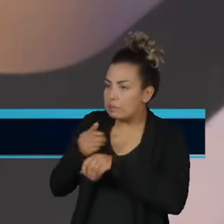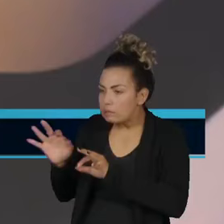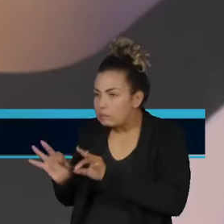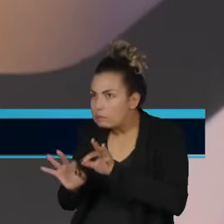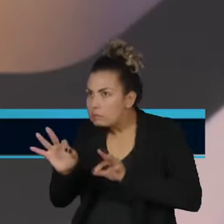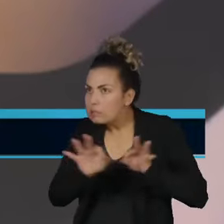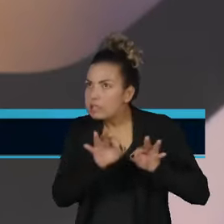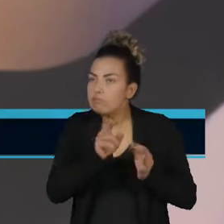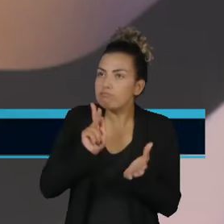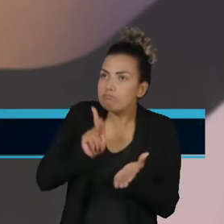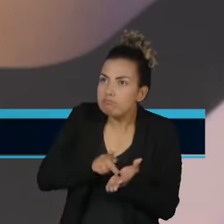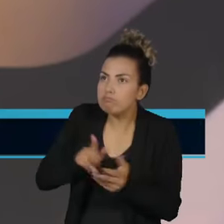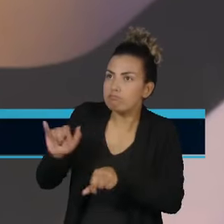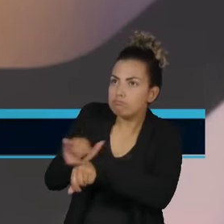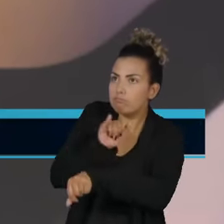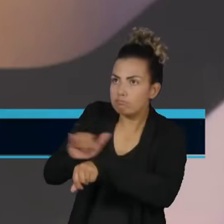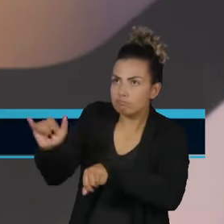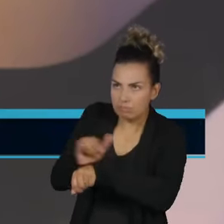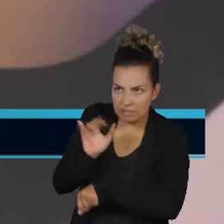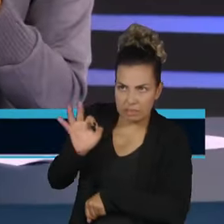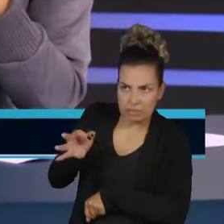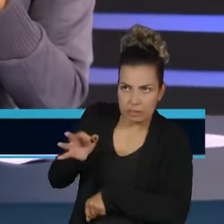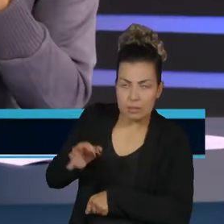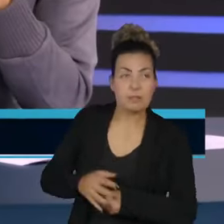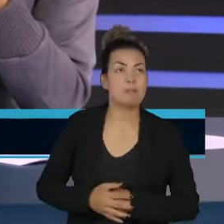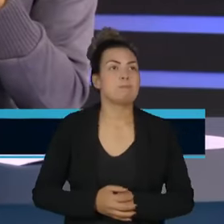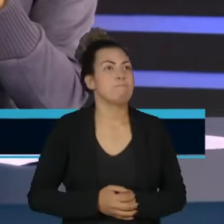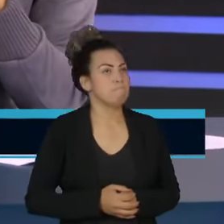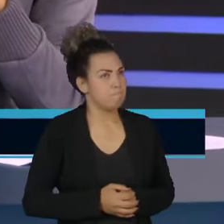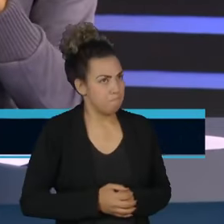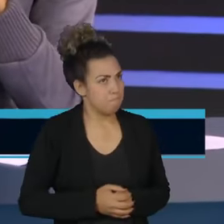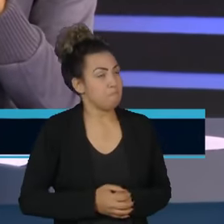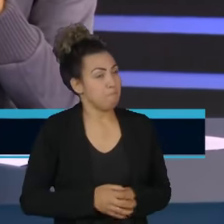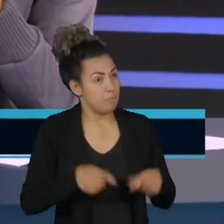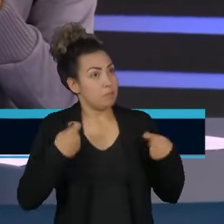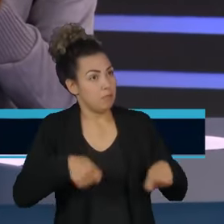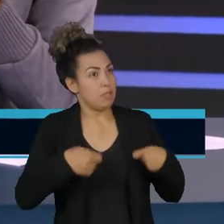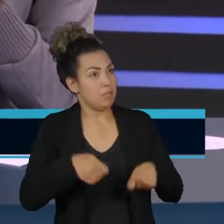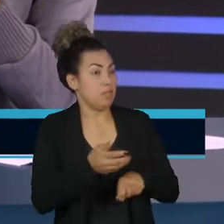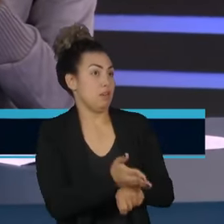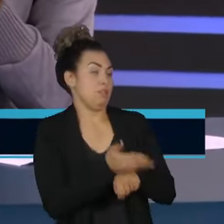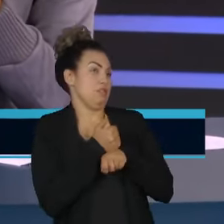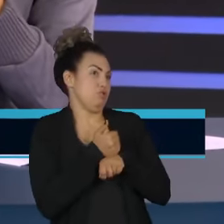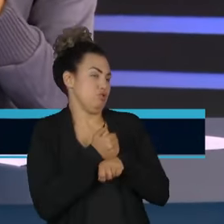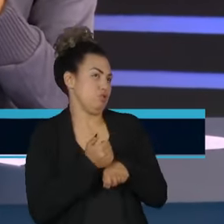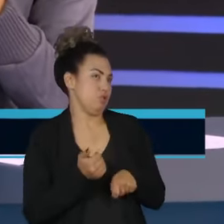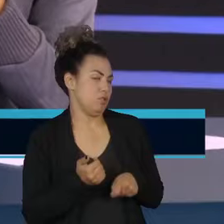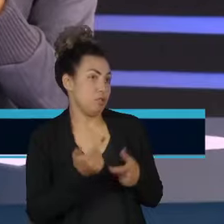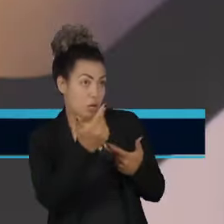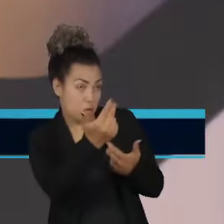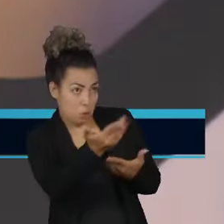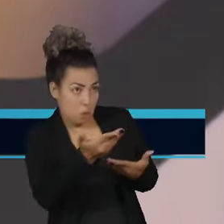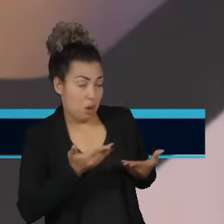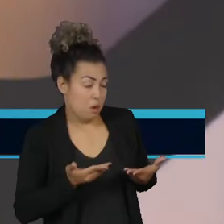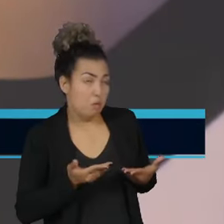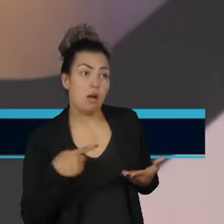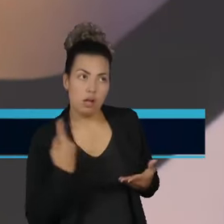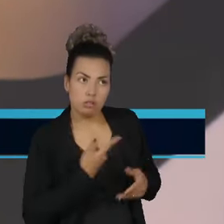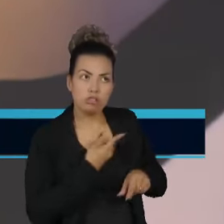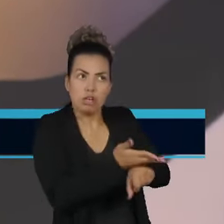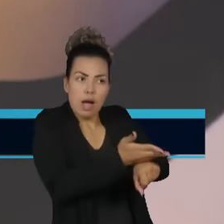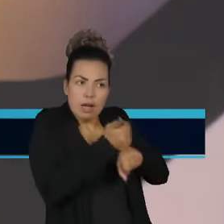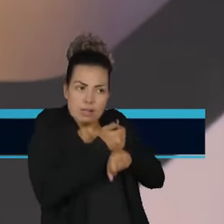realmente estratégico. Sim, a gente teria que já, como o Capaz colocou, já estar prevendo esse